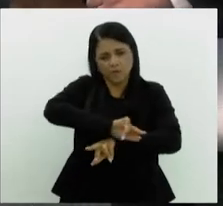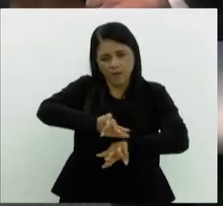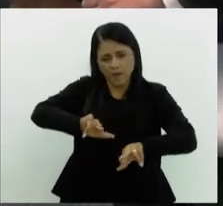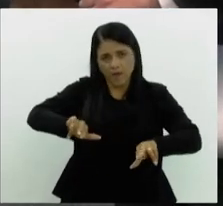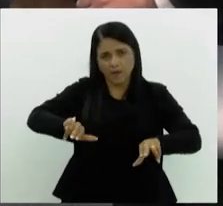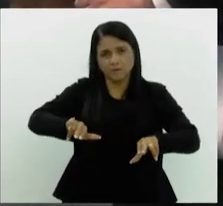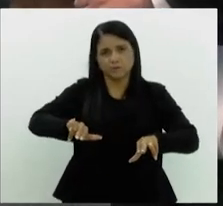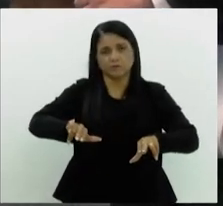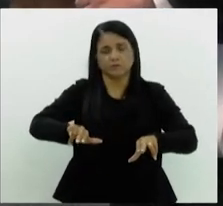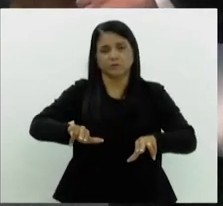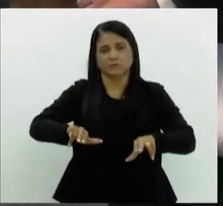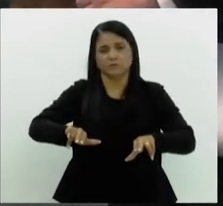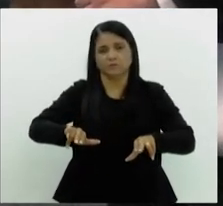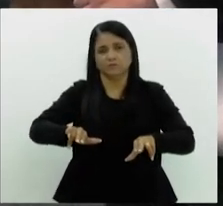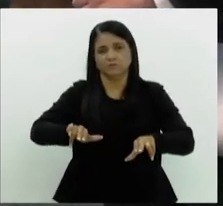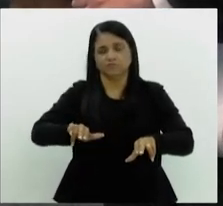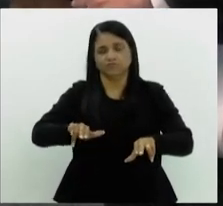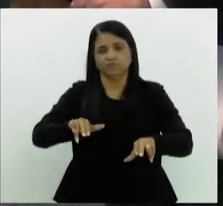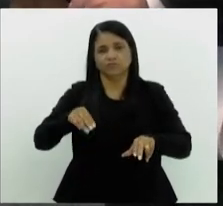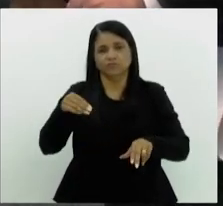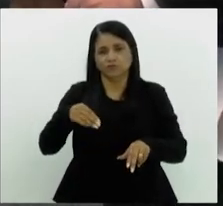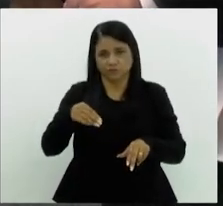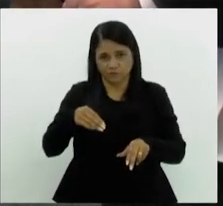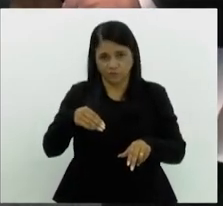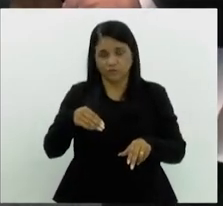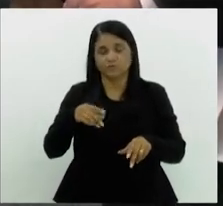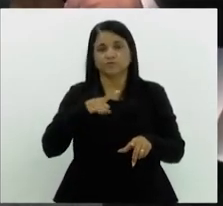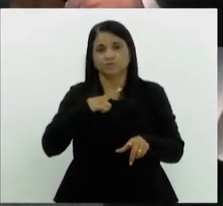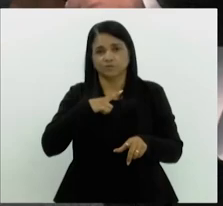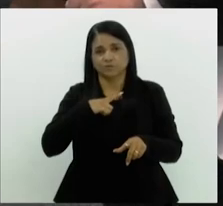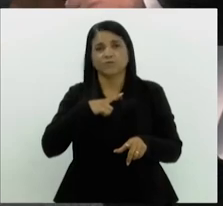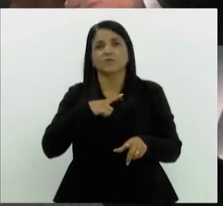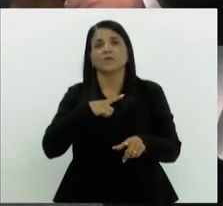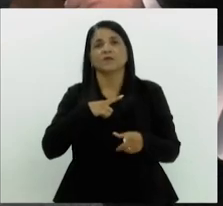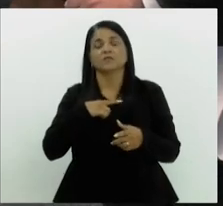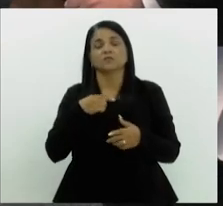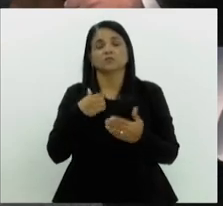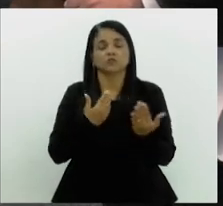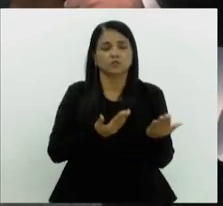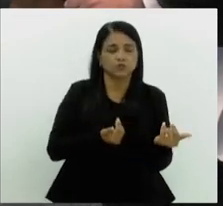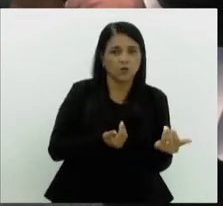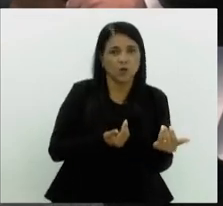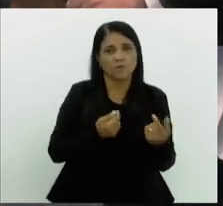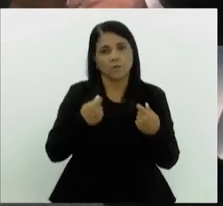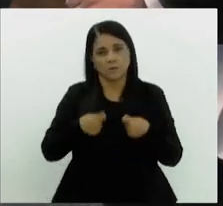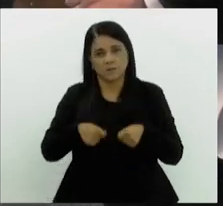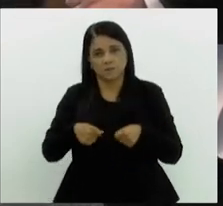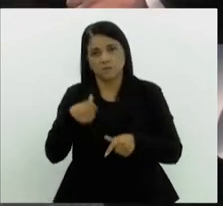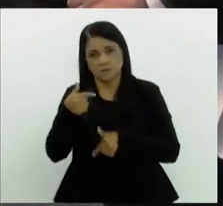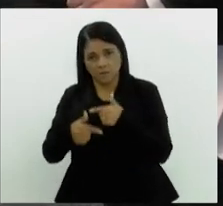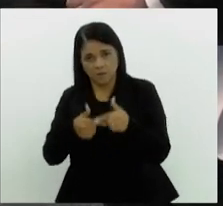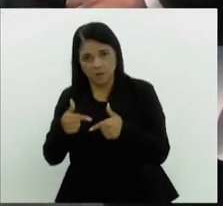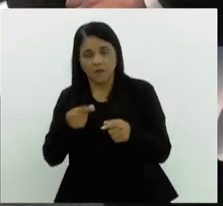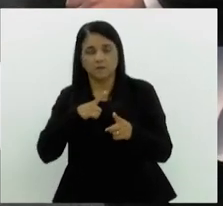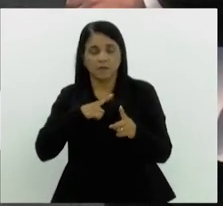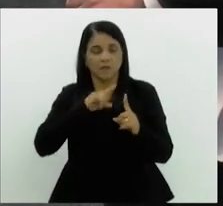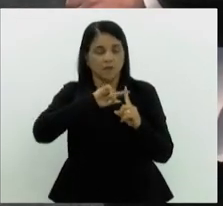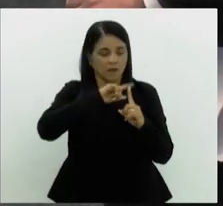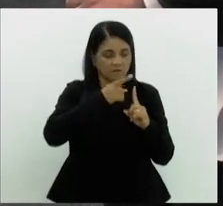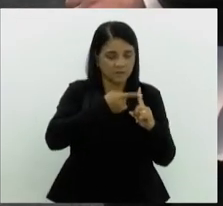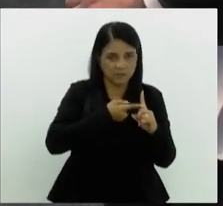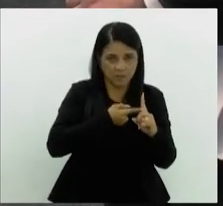são diversos. A gente tem da necessidade do jovem trabalhar, a gente tem questão da gravidez, ou